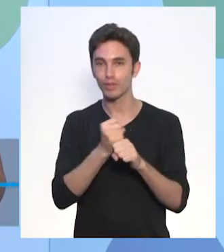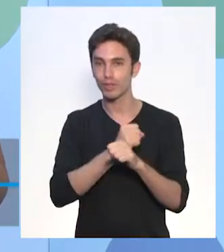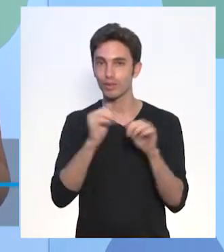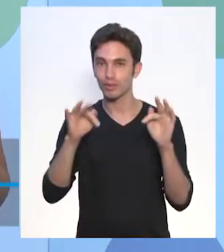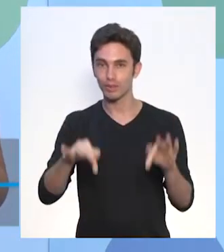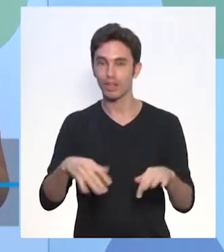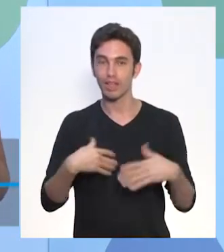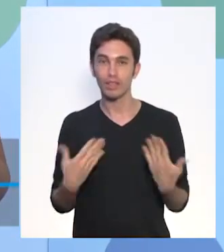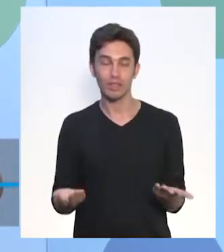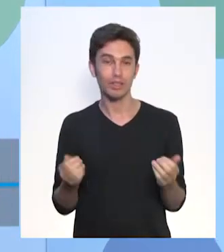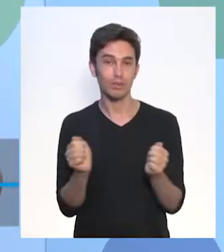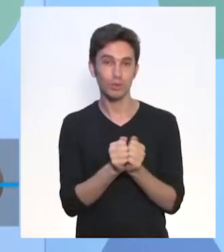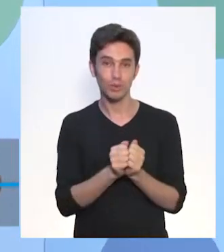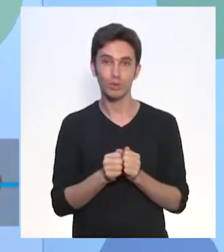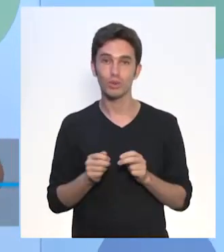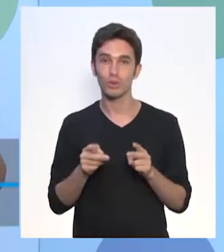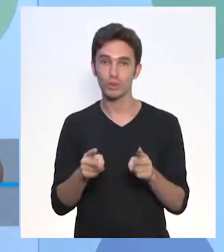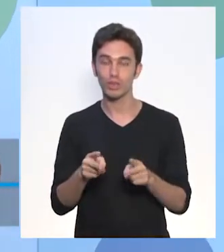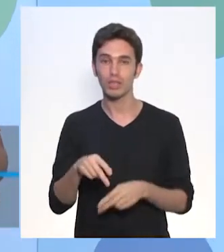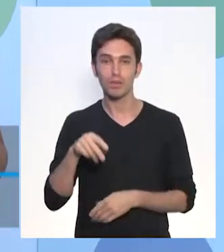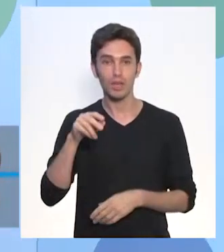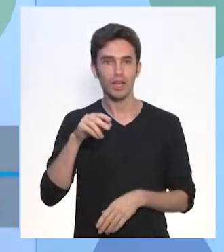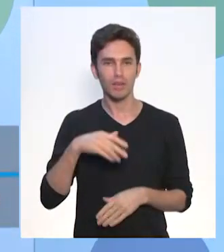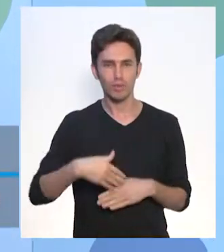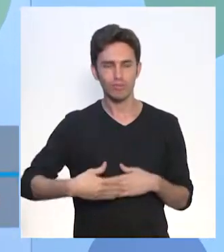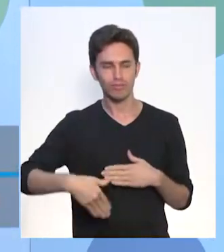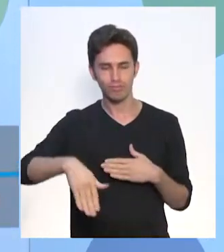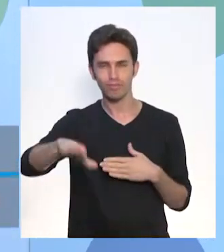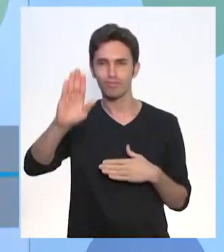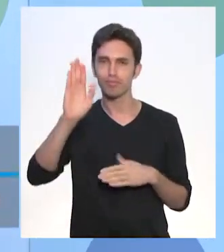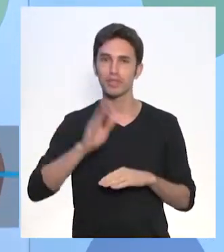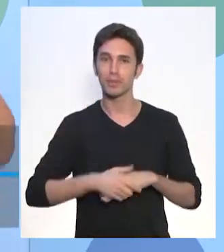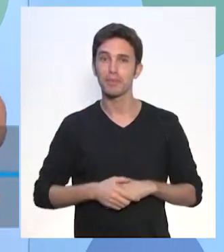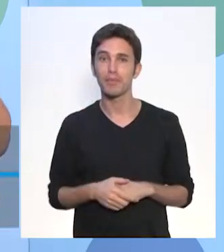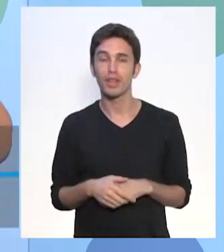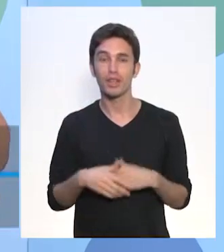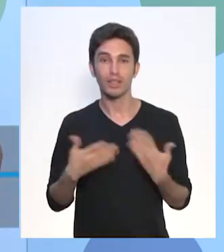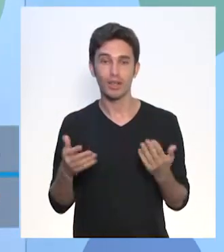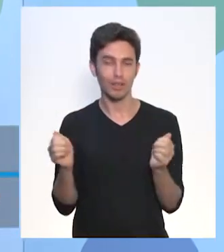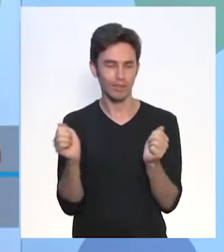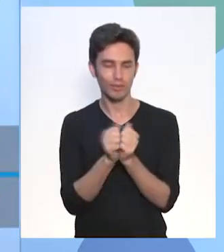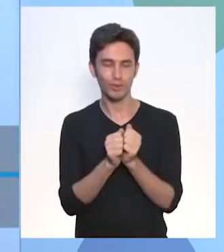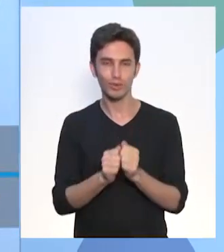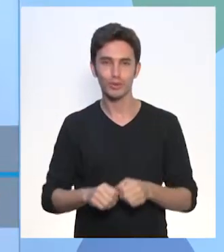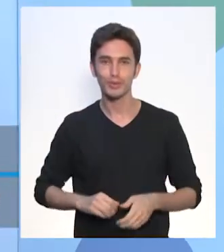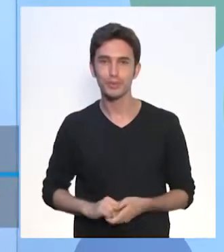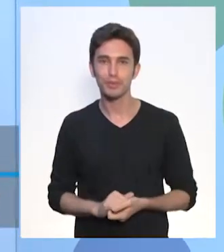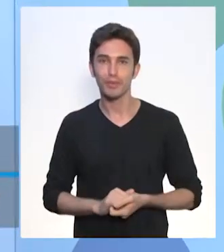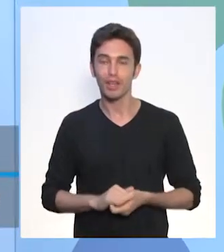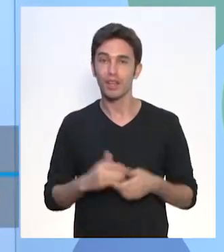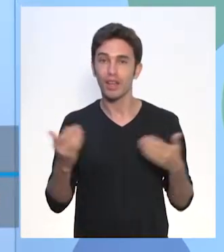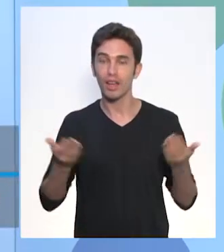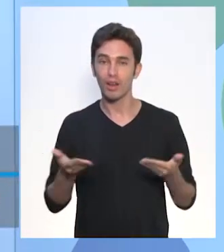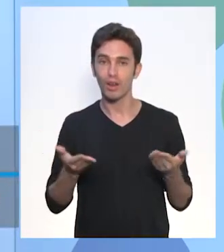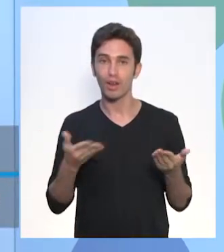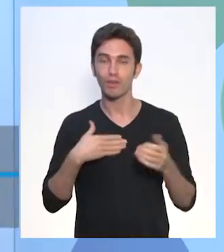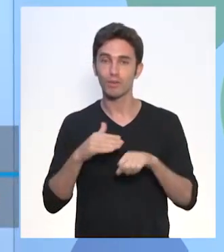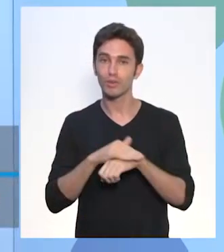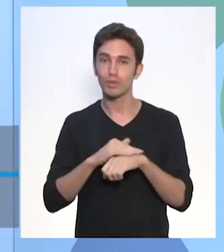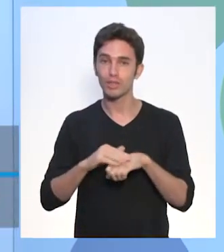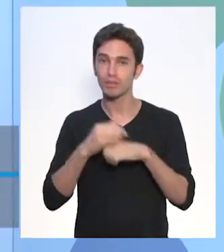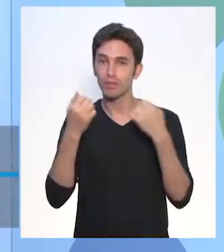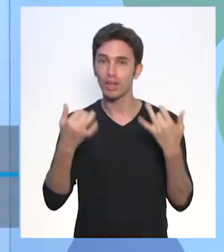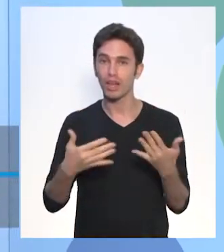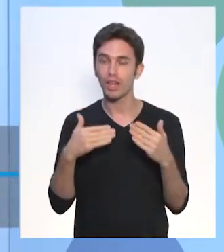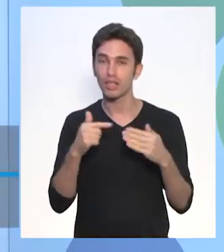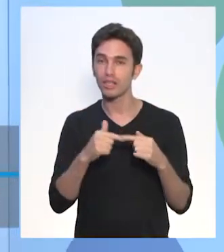estaremos com vocês aí por muito tempo, né? Tamo junto. E vou falar qual vai